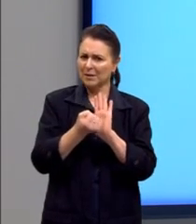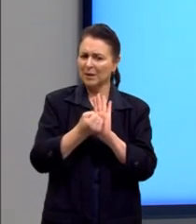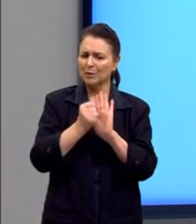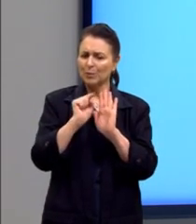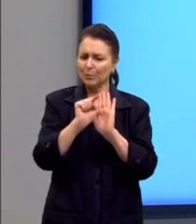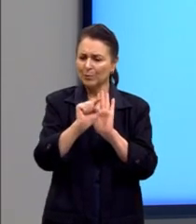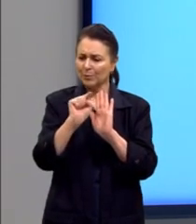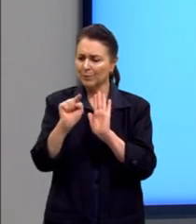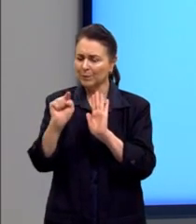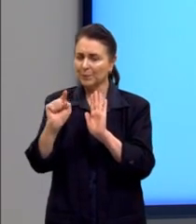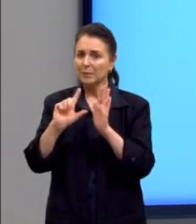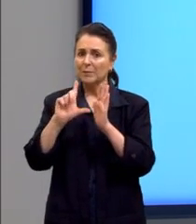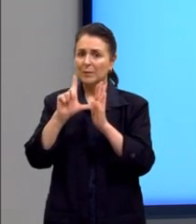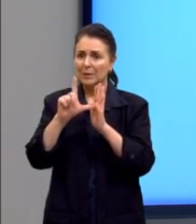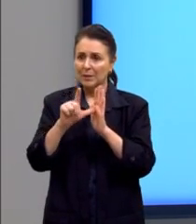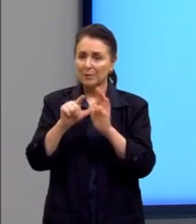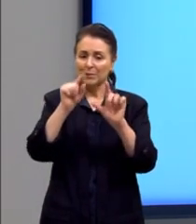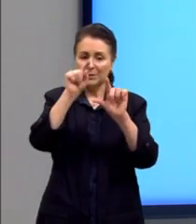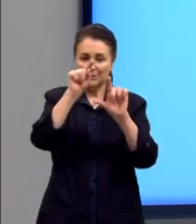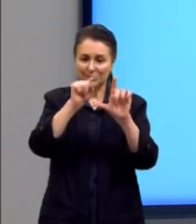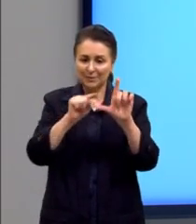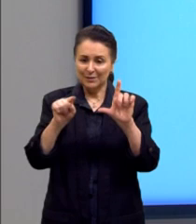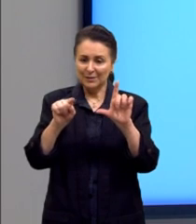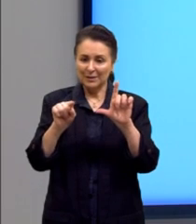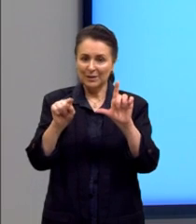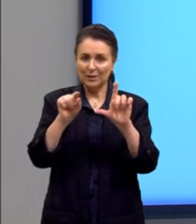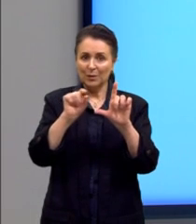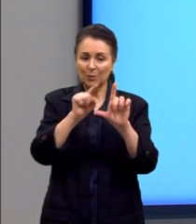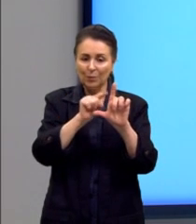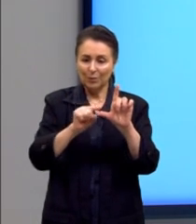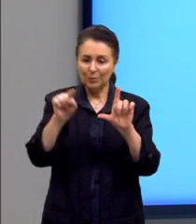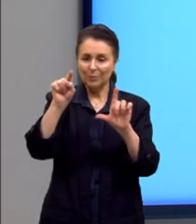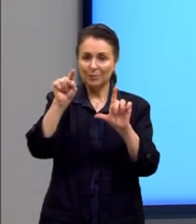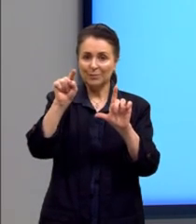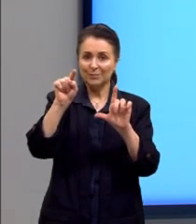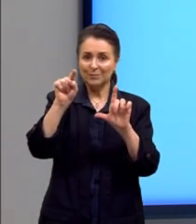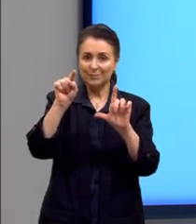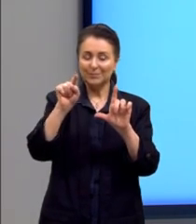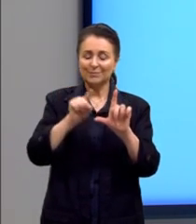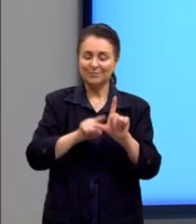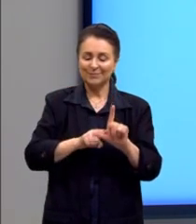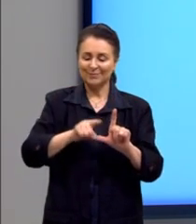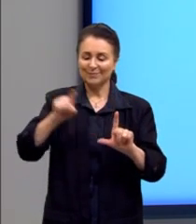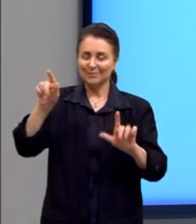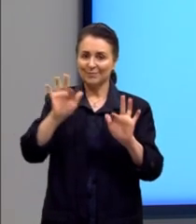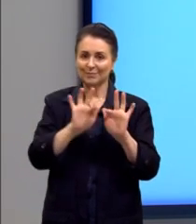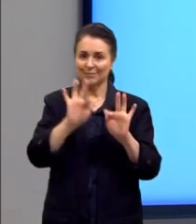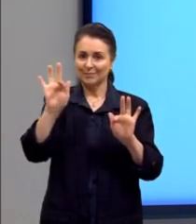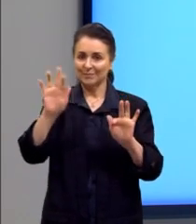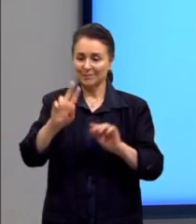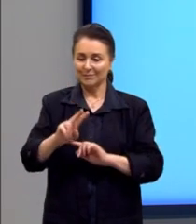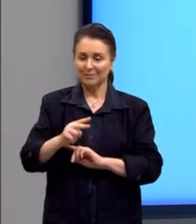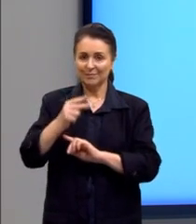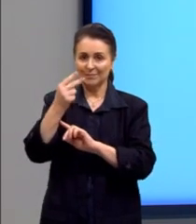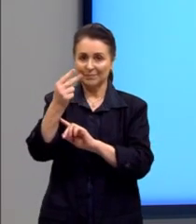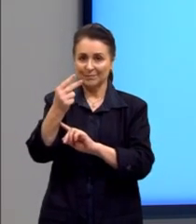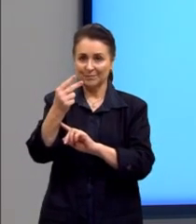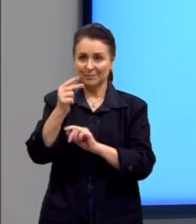Para depois traçar ali e fazer, montar, né? O nosso gráfico da função exponencial.